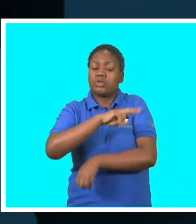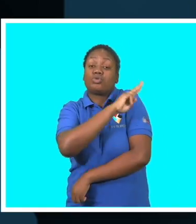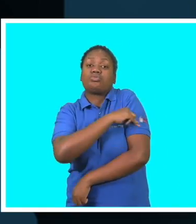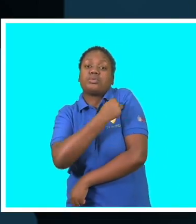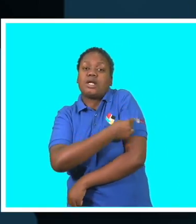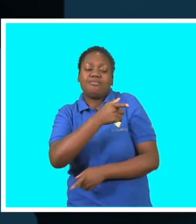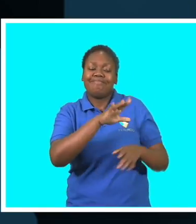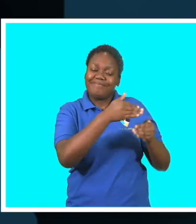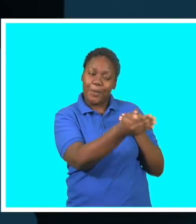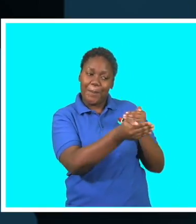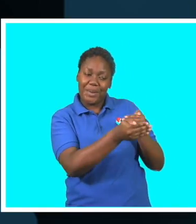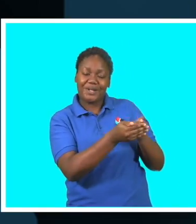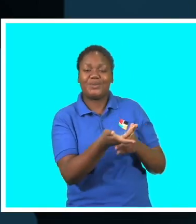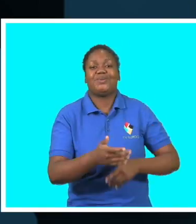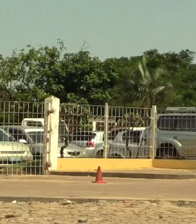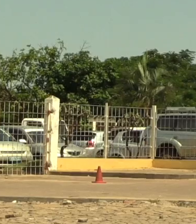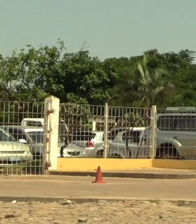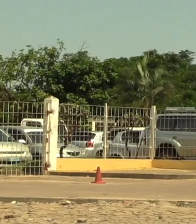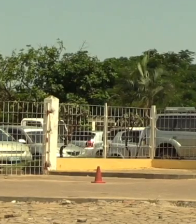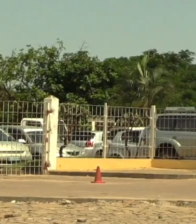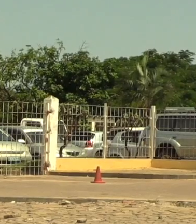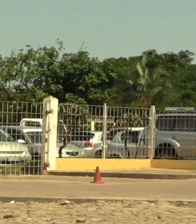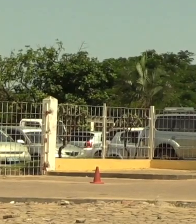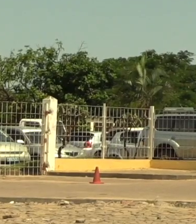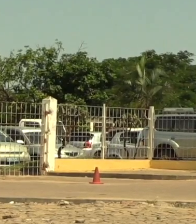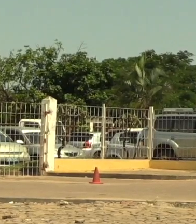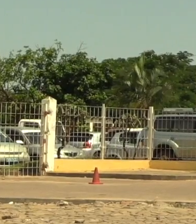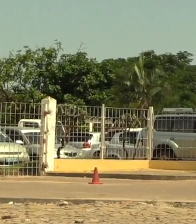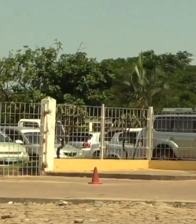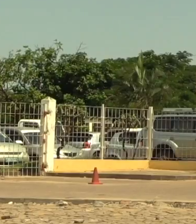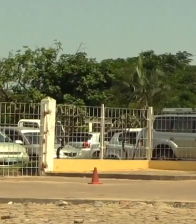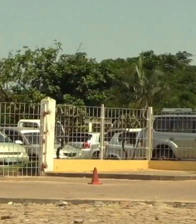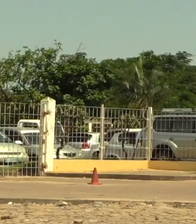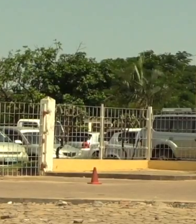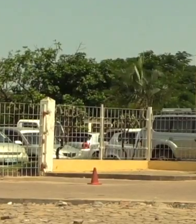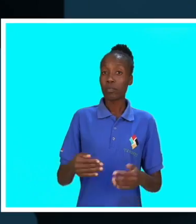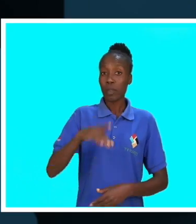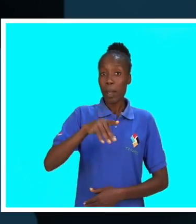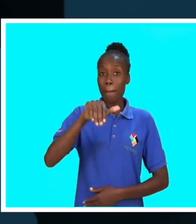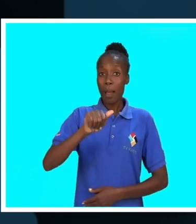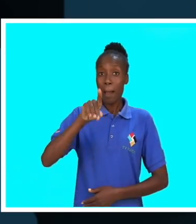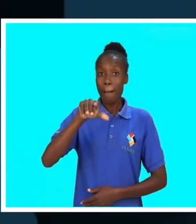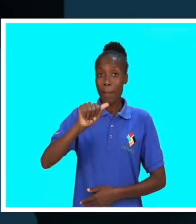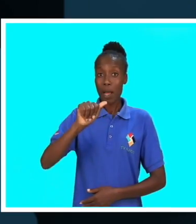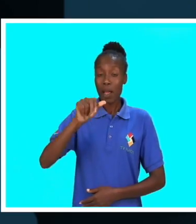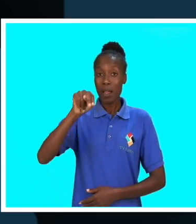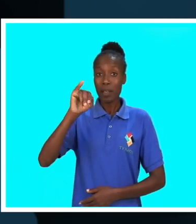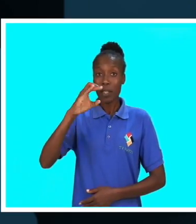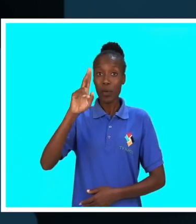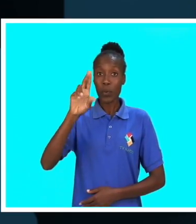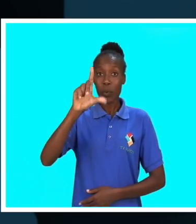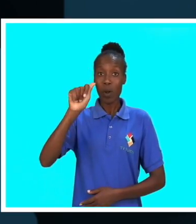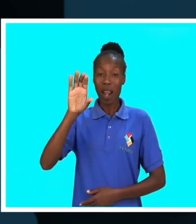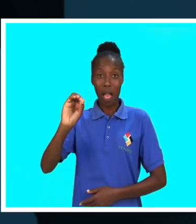e complique o tratamento. Em caso de qualquer dúvida, deve recorrer à unidade sanitária mais próxima. O Papa Nicolau